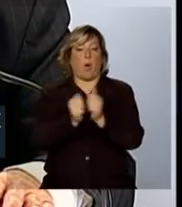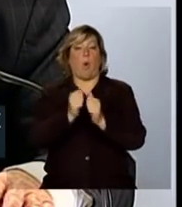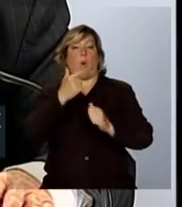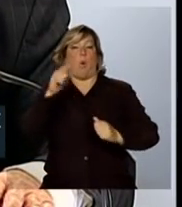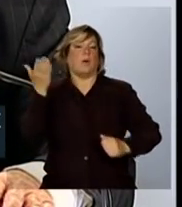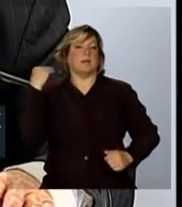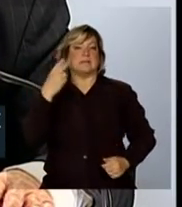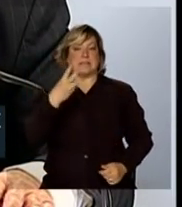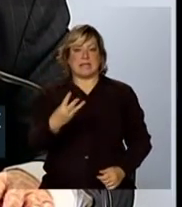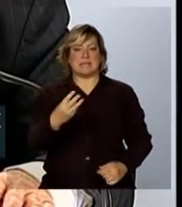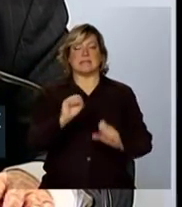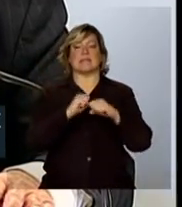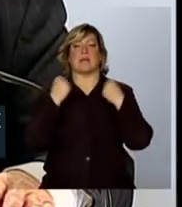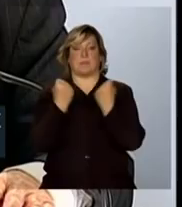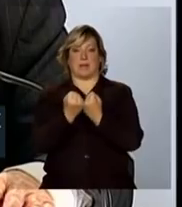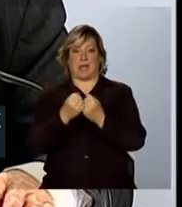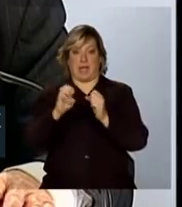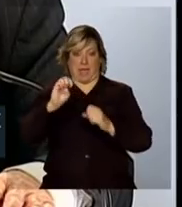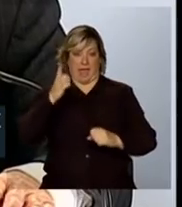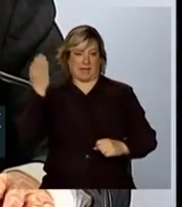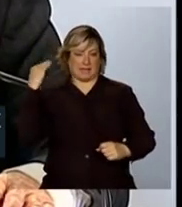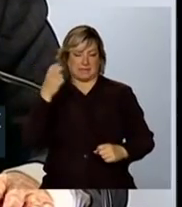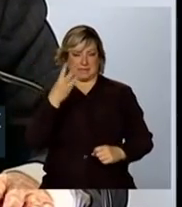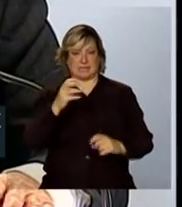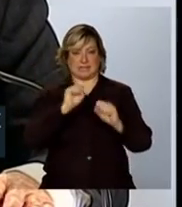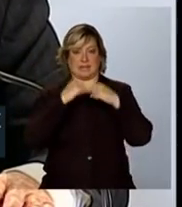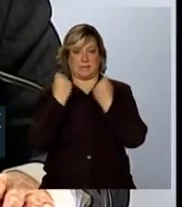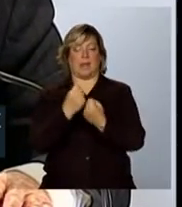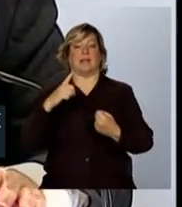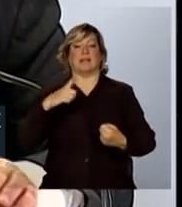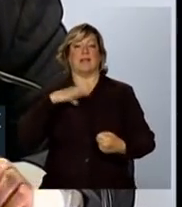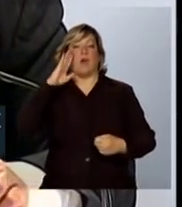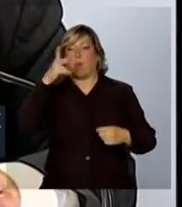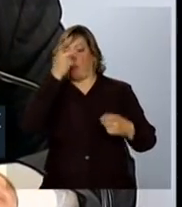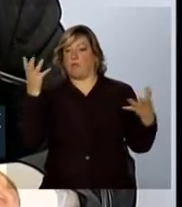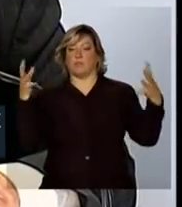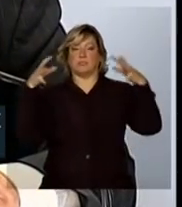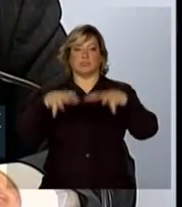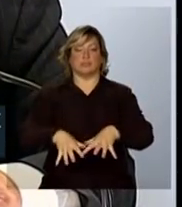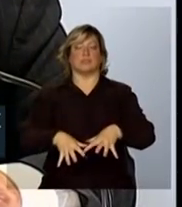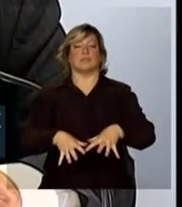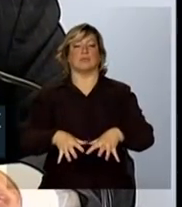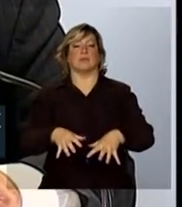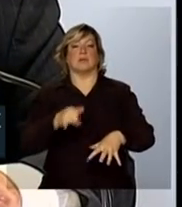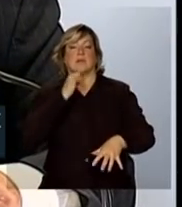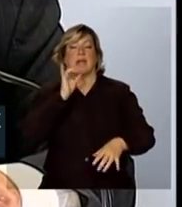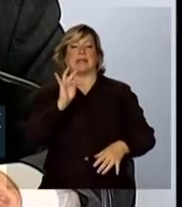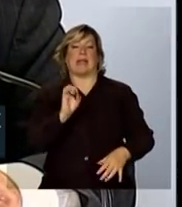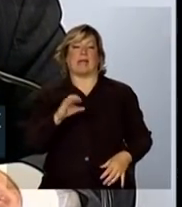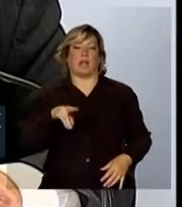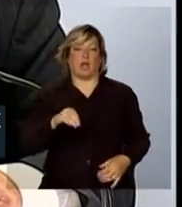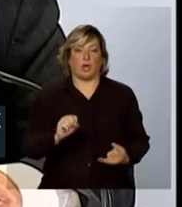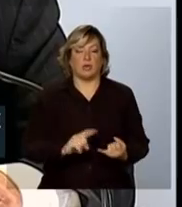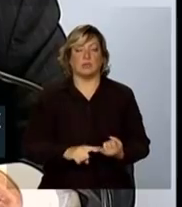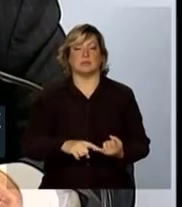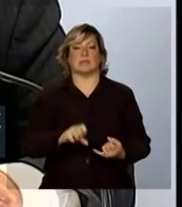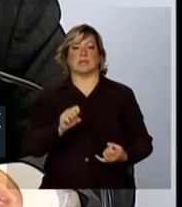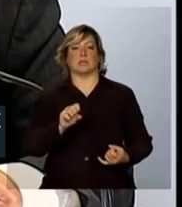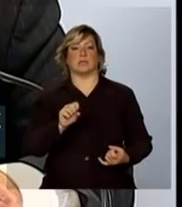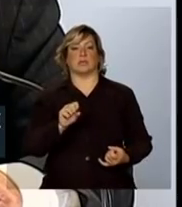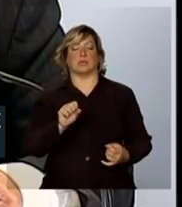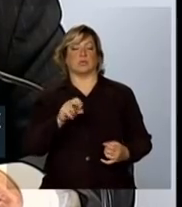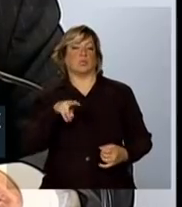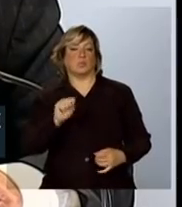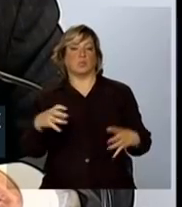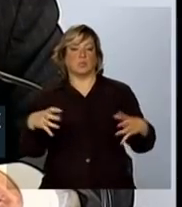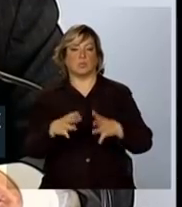seminários. Os outros três seminários nós tivemos, essencialmente, como público, vamos dizer assim, os técnicos do sistema de saúde que